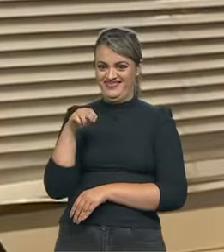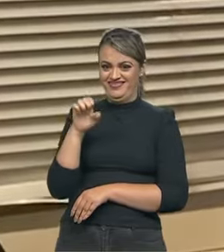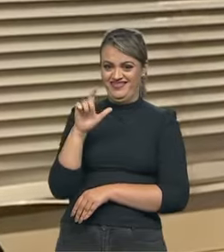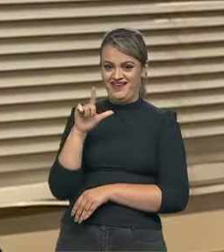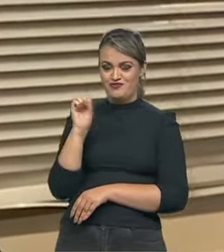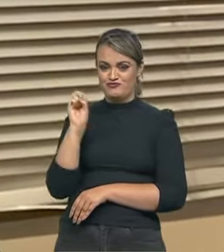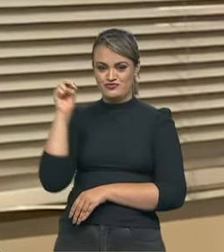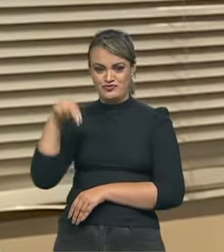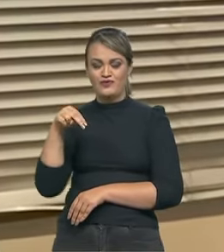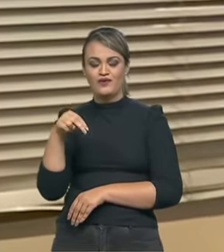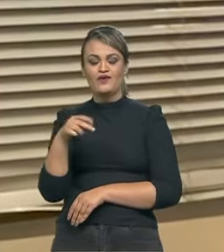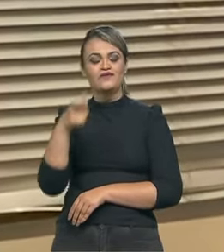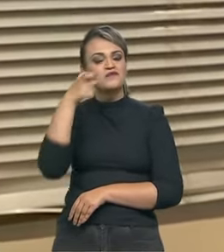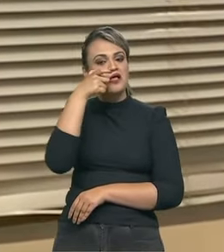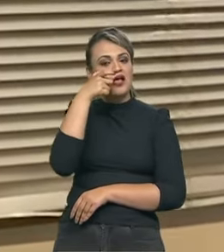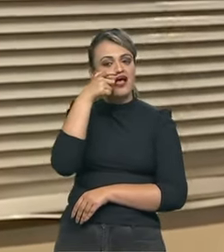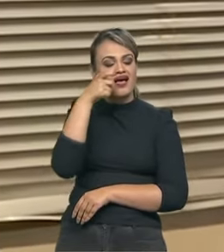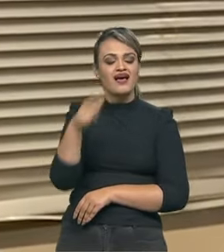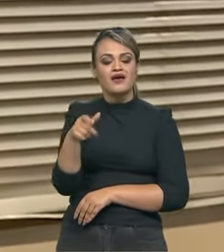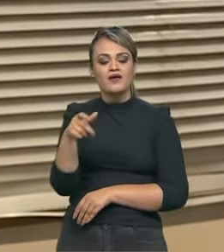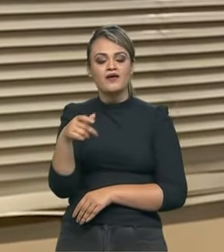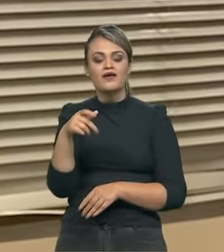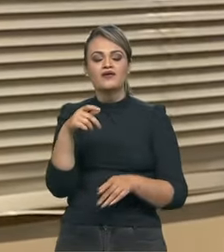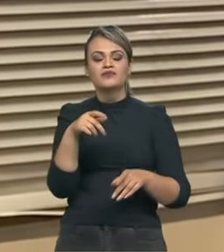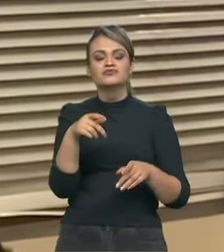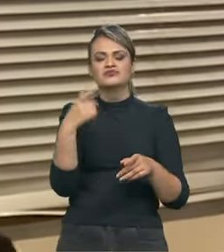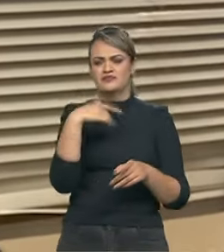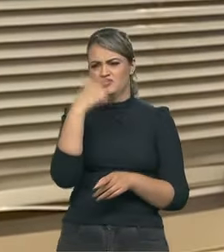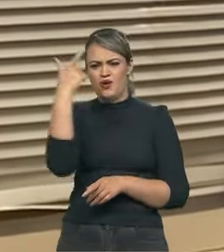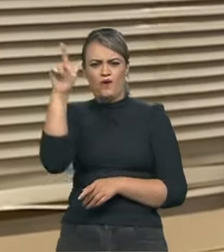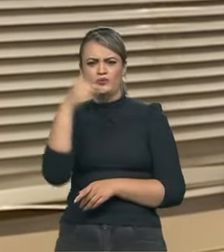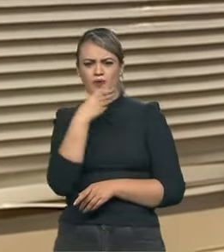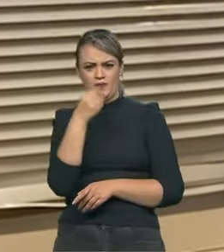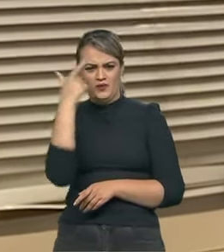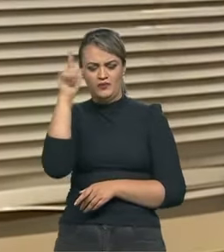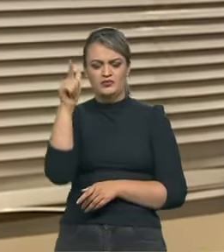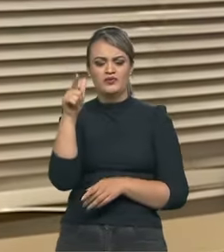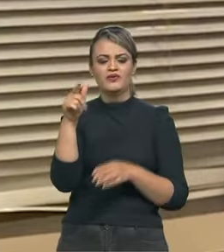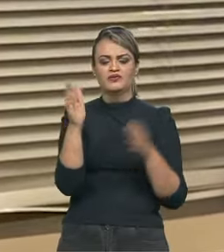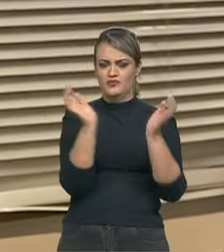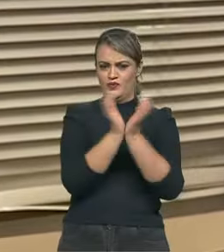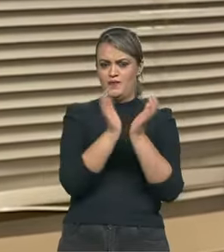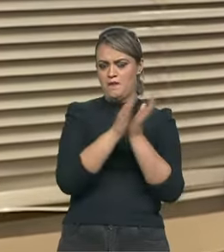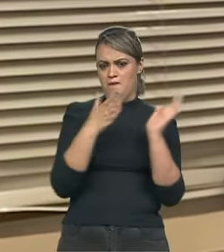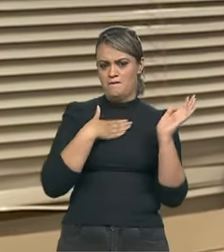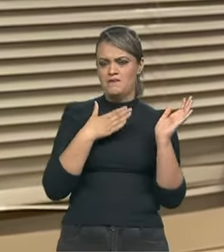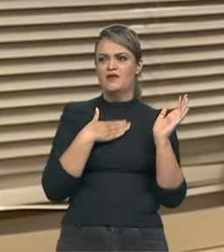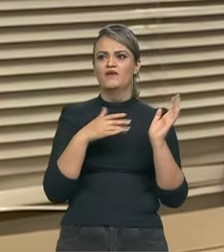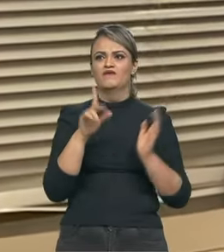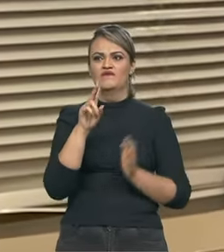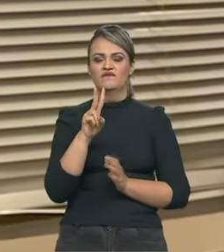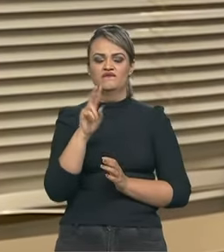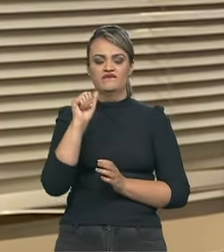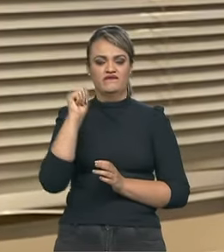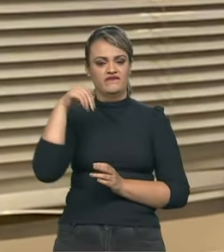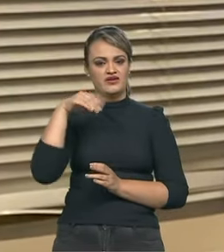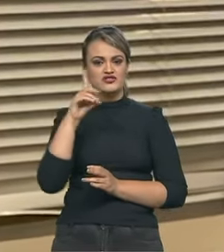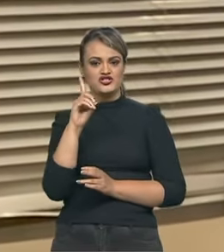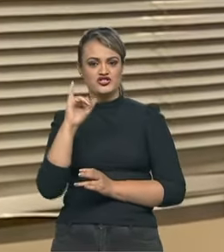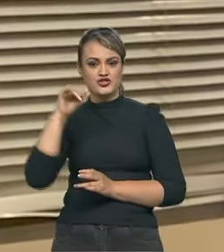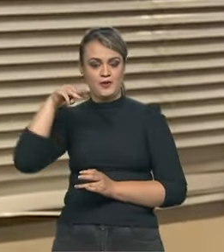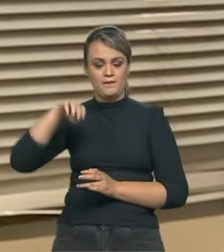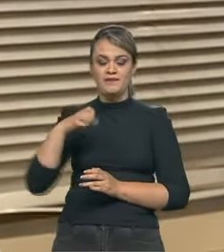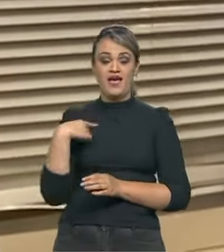o Pulpo Moreno, que também corria de Fórmula Ford. Inclusive, a gente corria na mesma equipe, na Van Dime. E